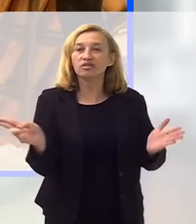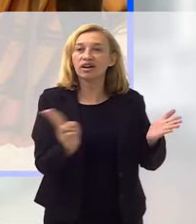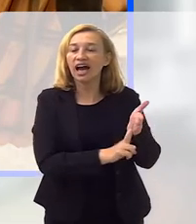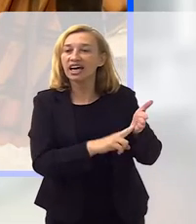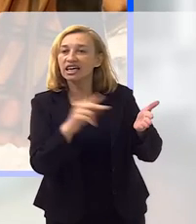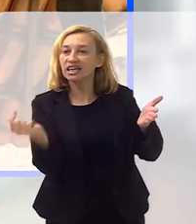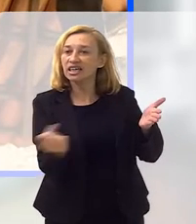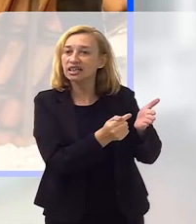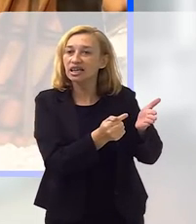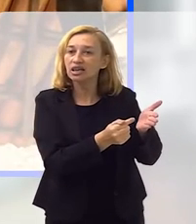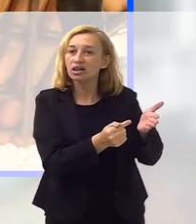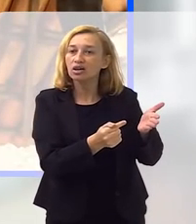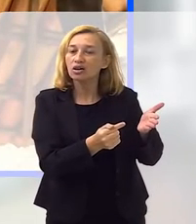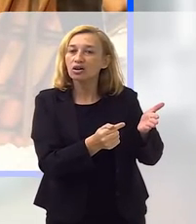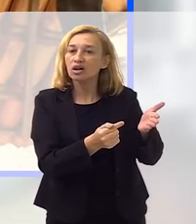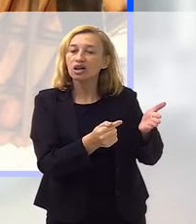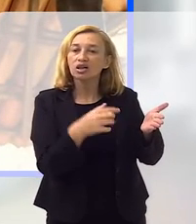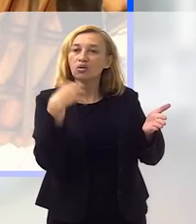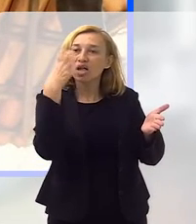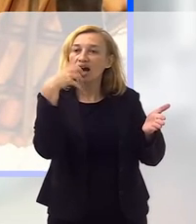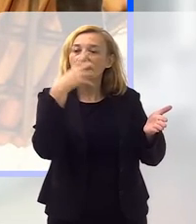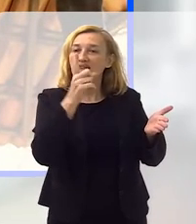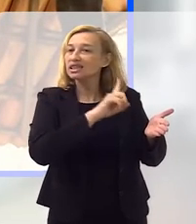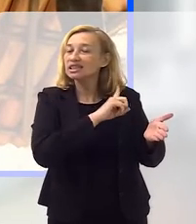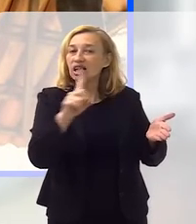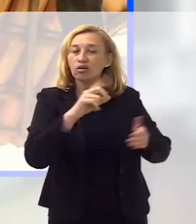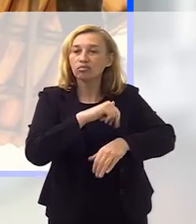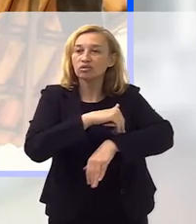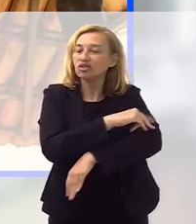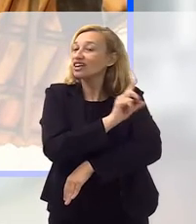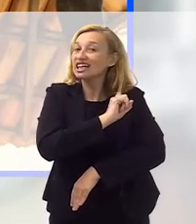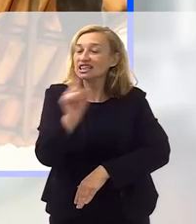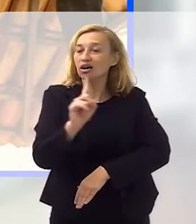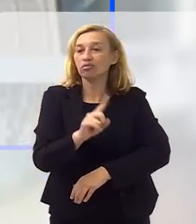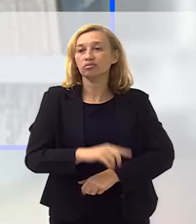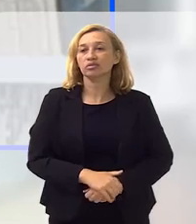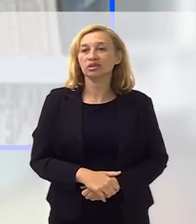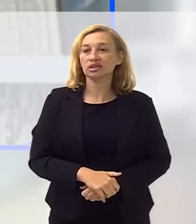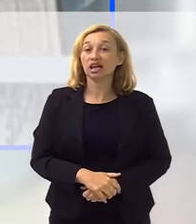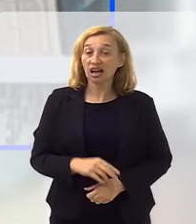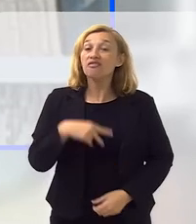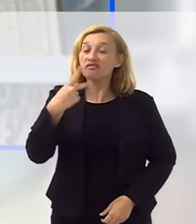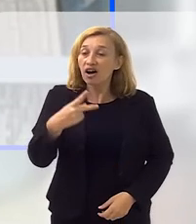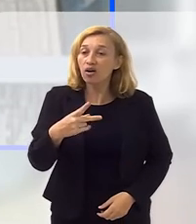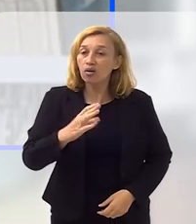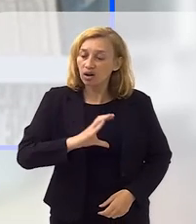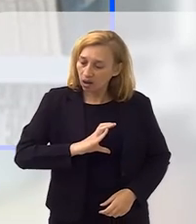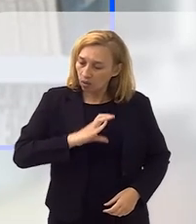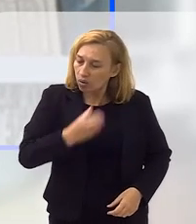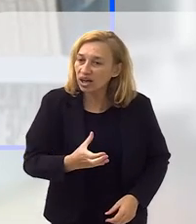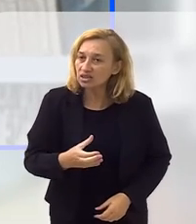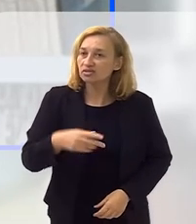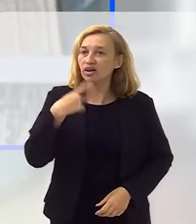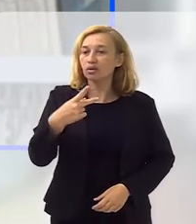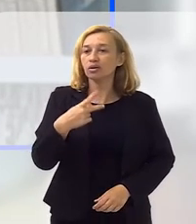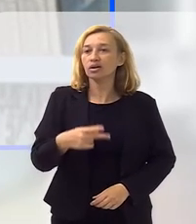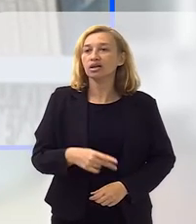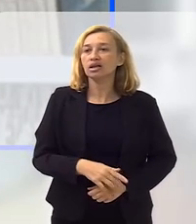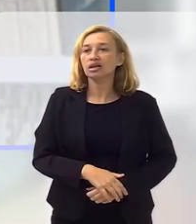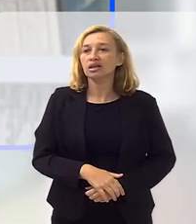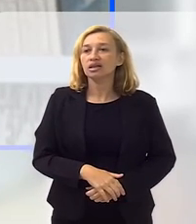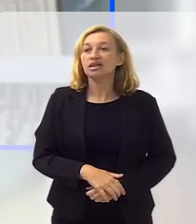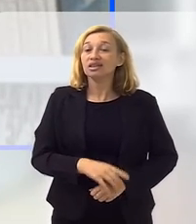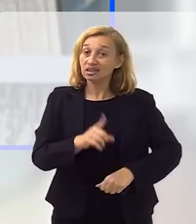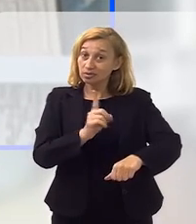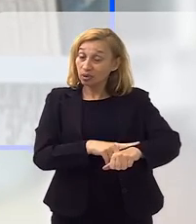tiver aí como autora, o samba não sai, não desfila, né, então ela se impôs, conseguiu se impor,